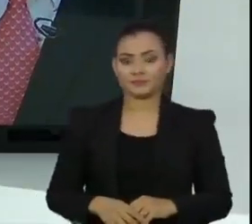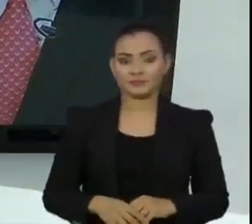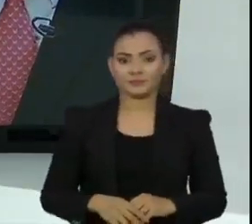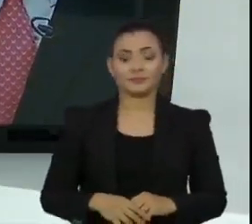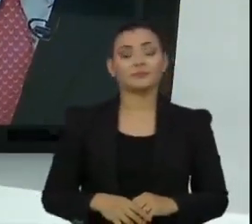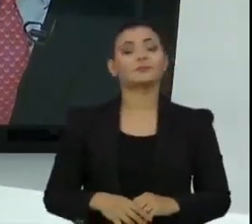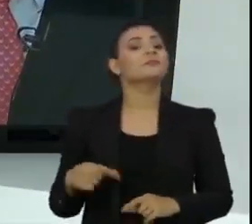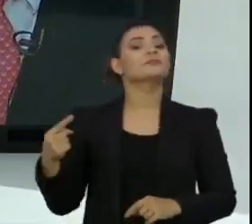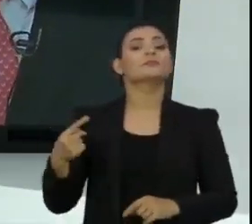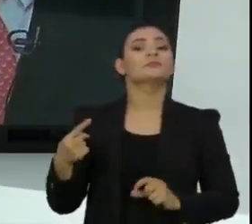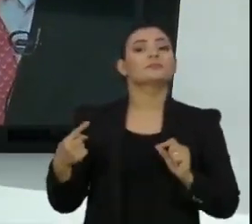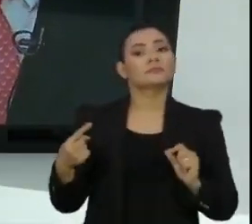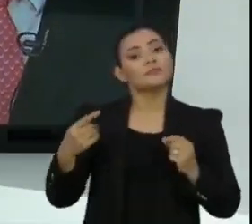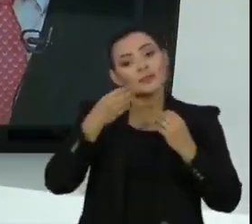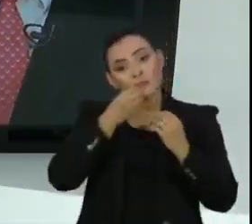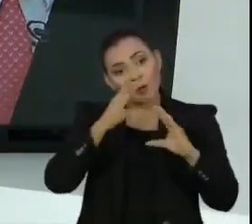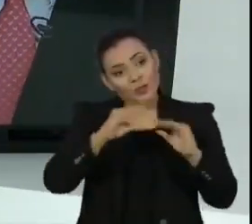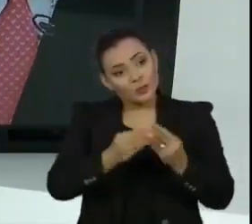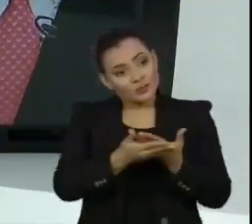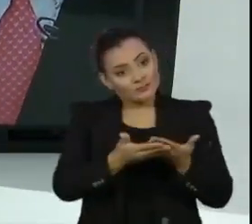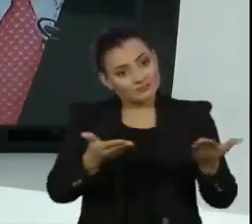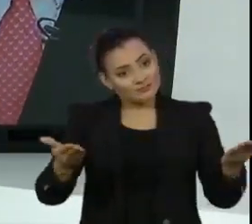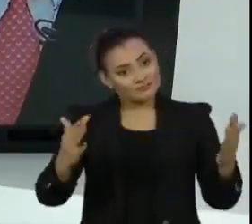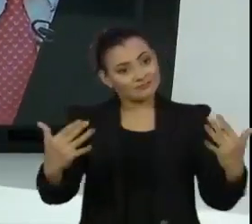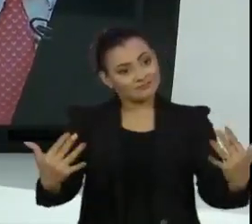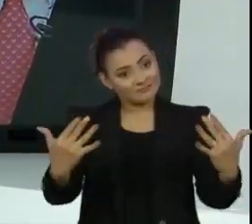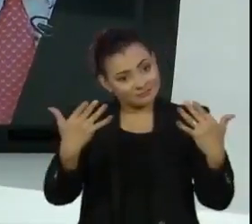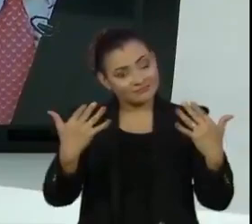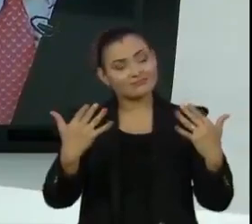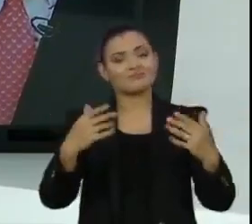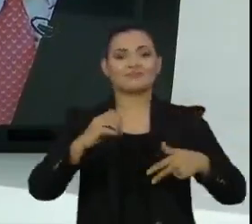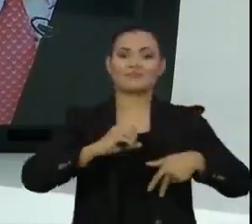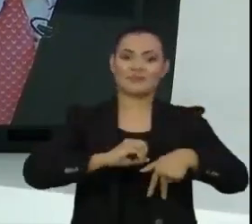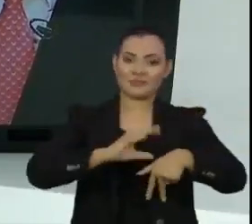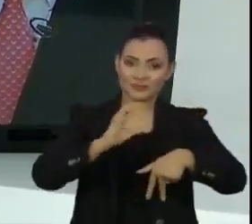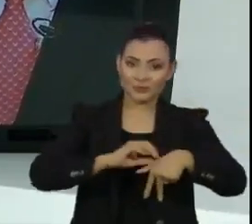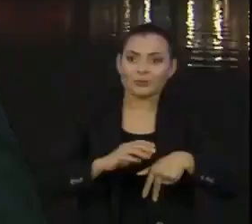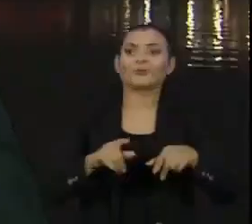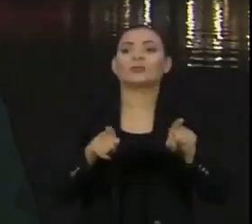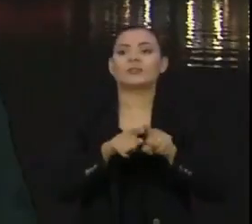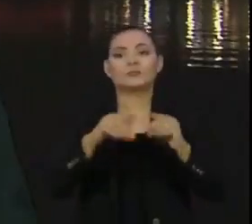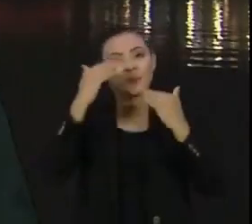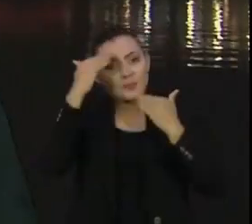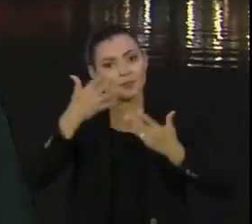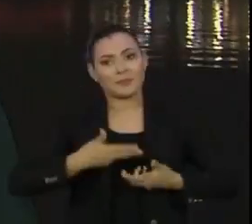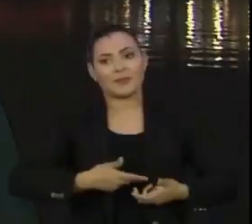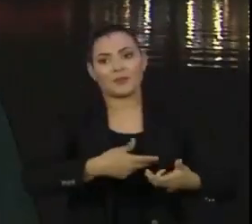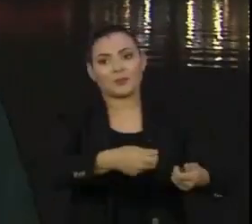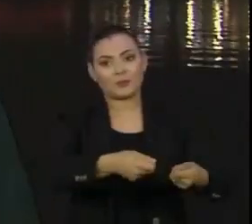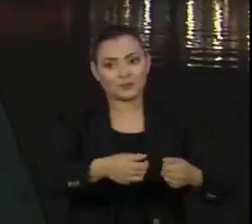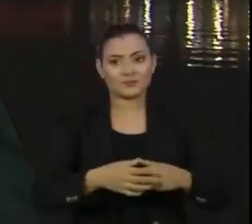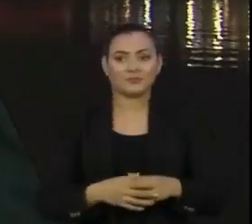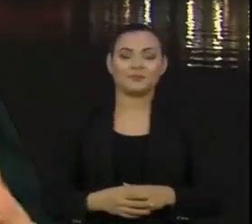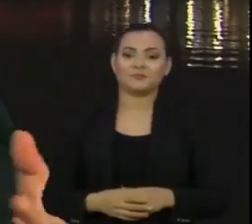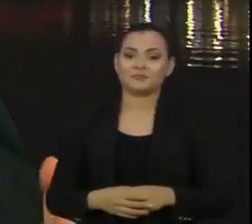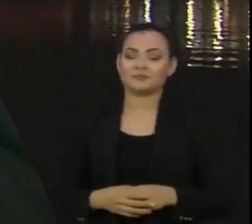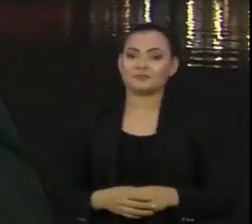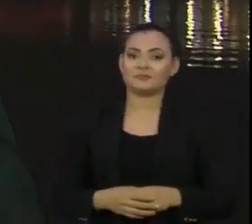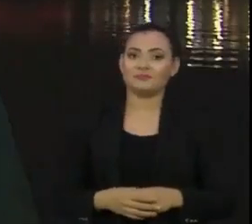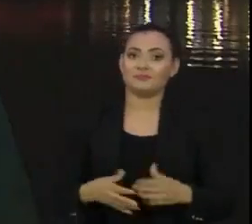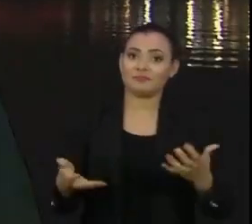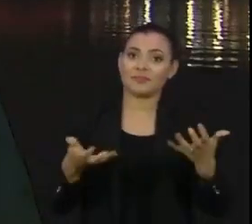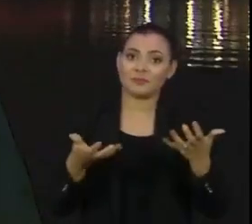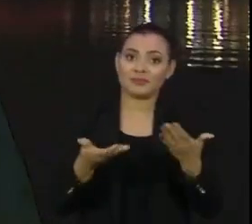Primeiro, minha boa noite aos telespectadores da TV Cultura. Obrigado pelo convite. Quero